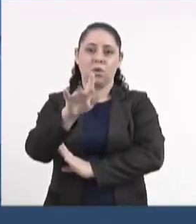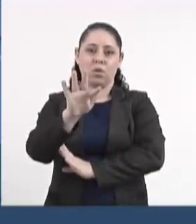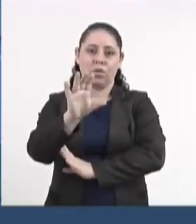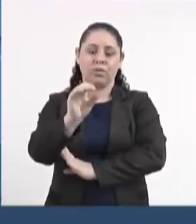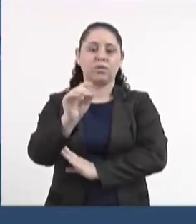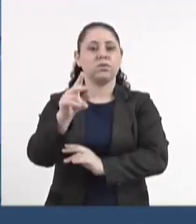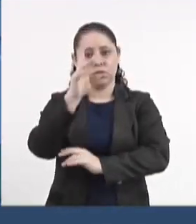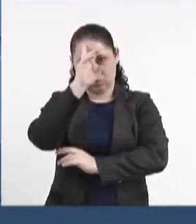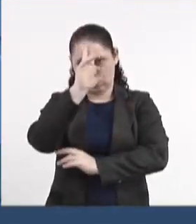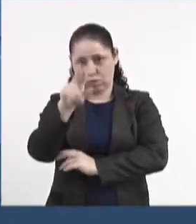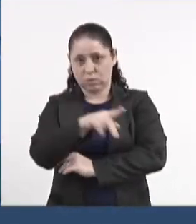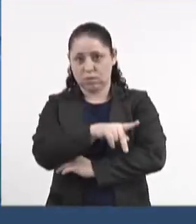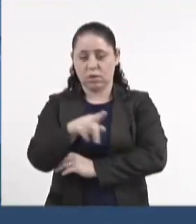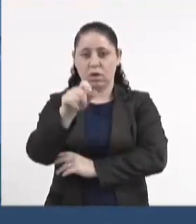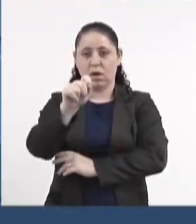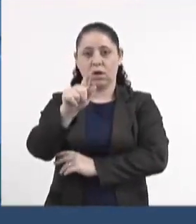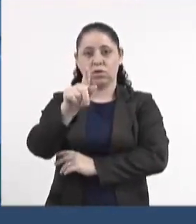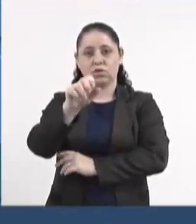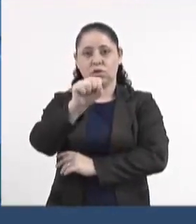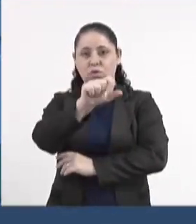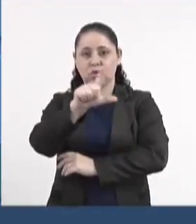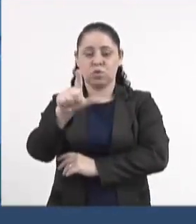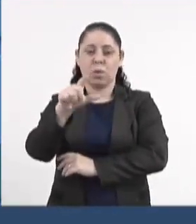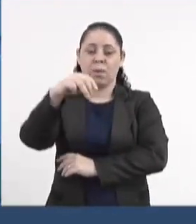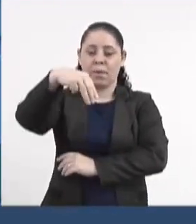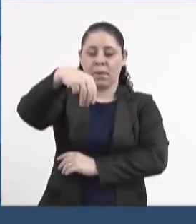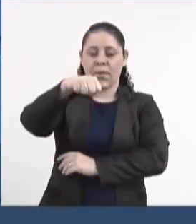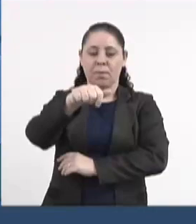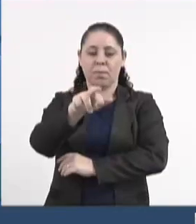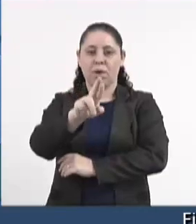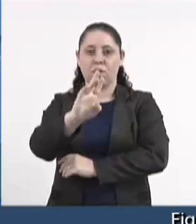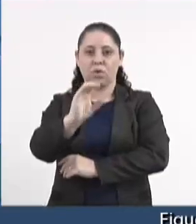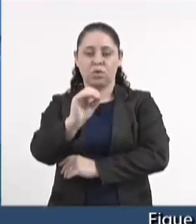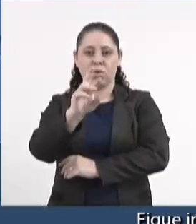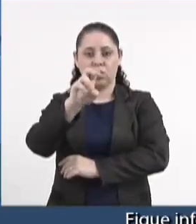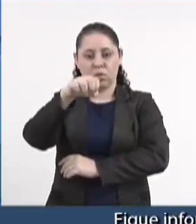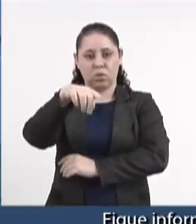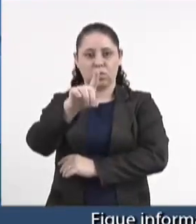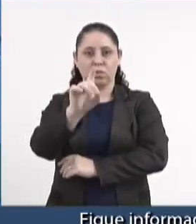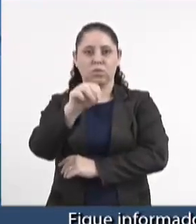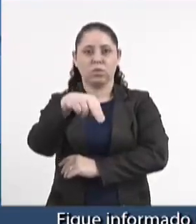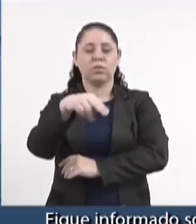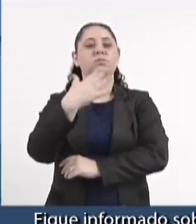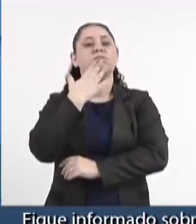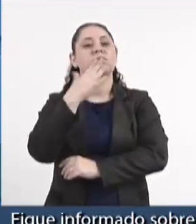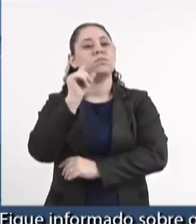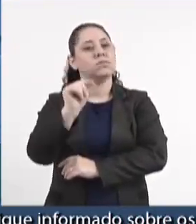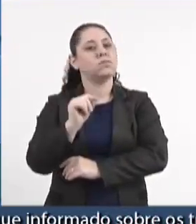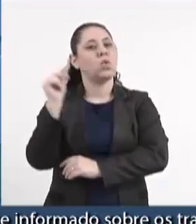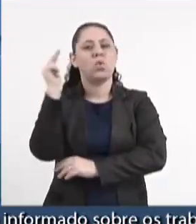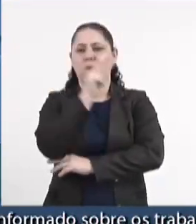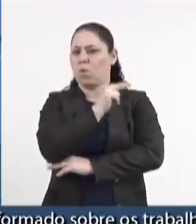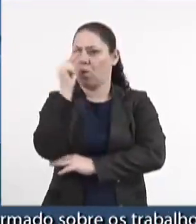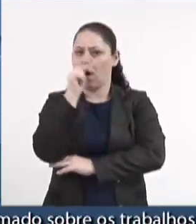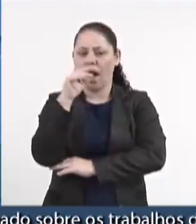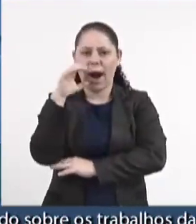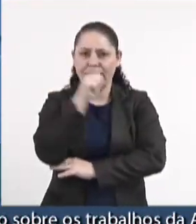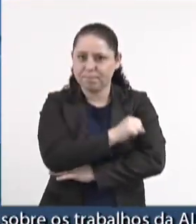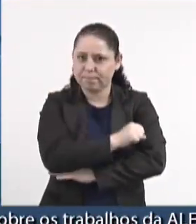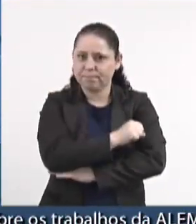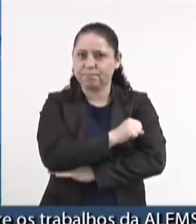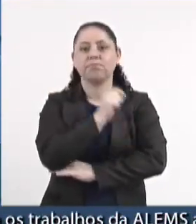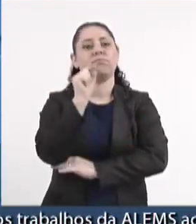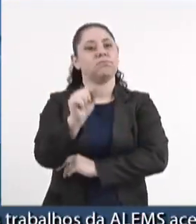e ao diretor-presidente da GESUL, senhor Mauro Rondon Flores, solicitando em caráter de urgência